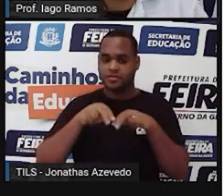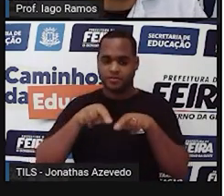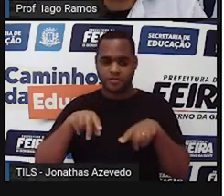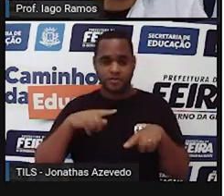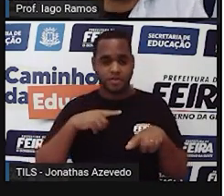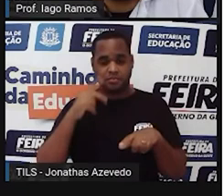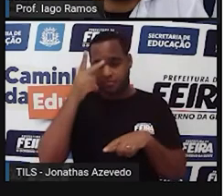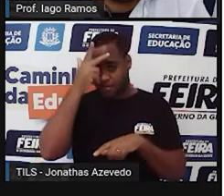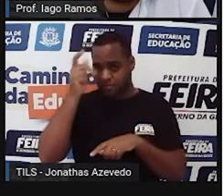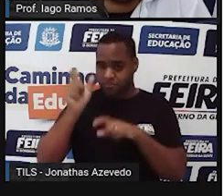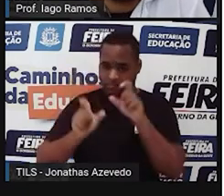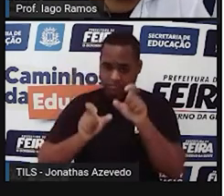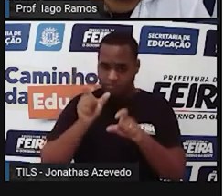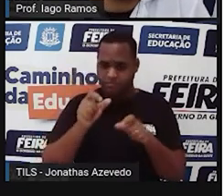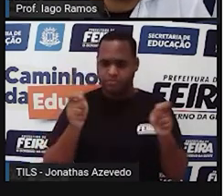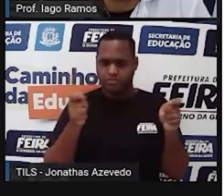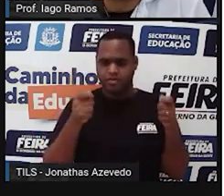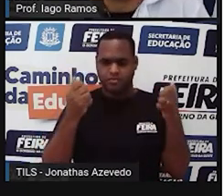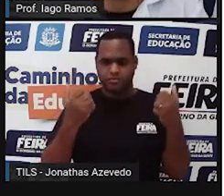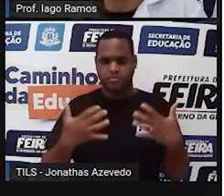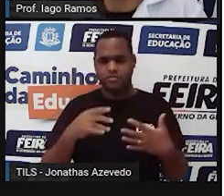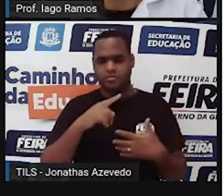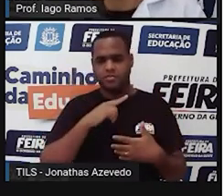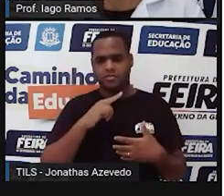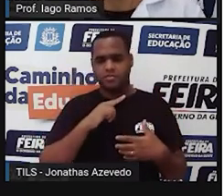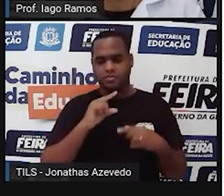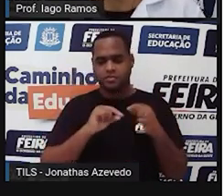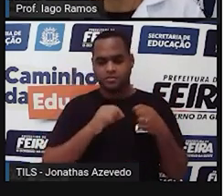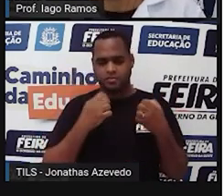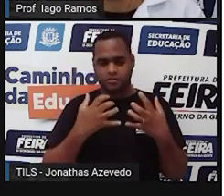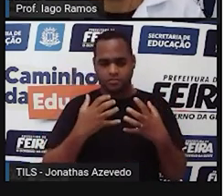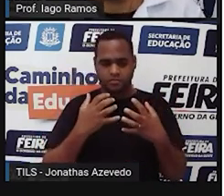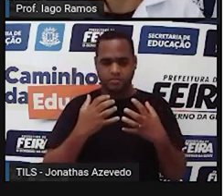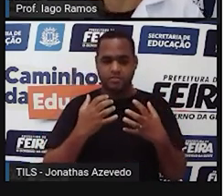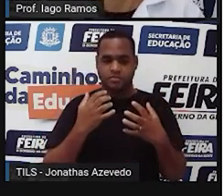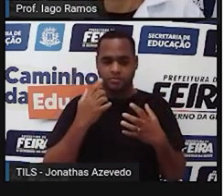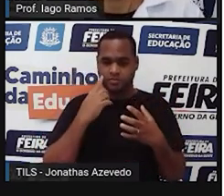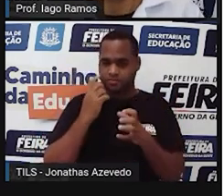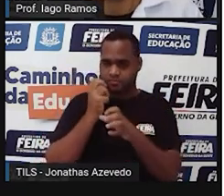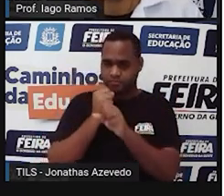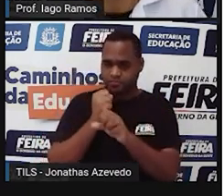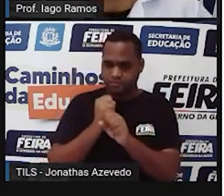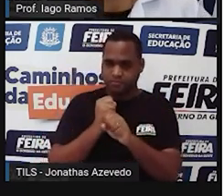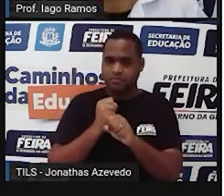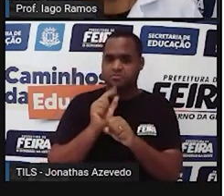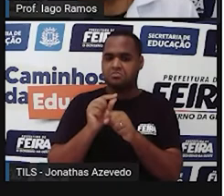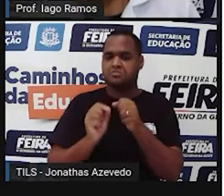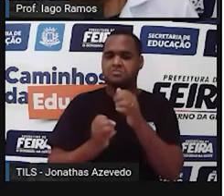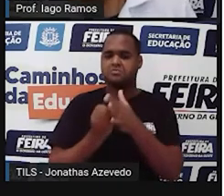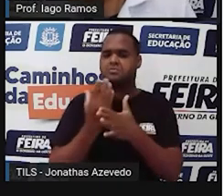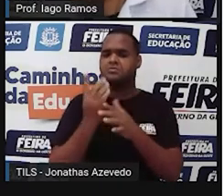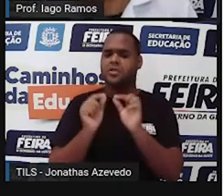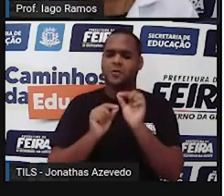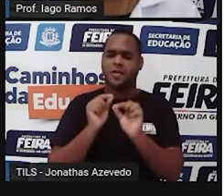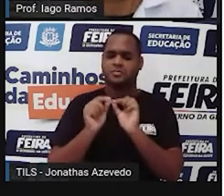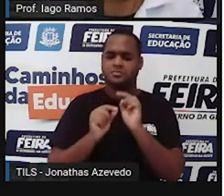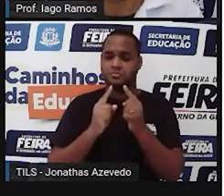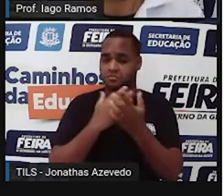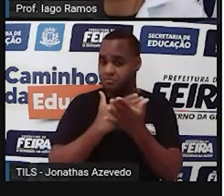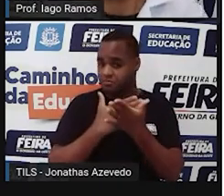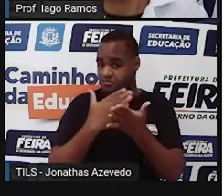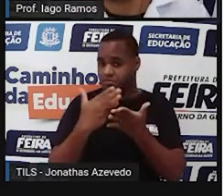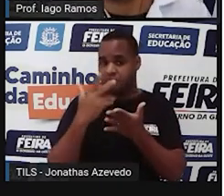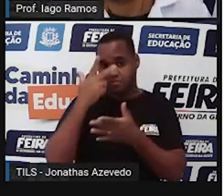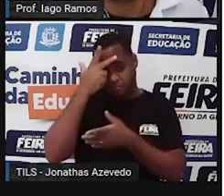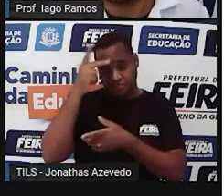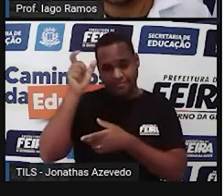teve, né? Como, por exemplo, contar. Como é que surgiu a contagem a partir do momento que o ser humano